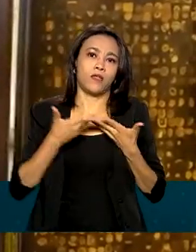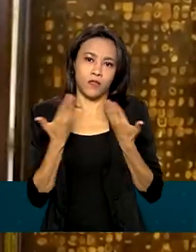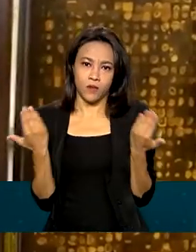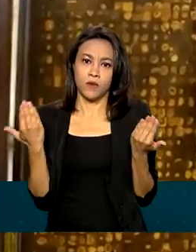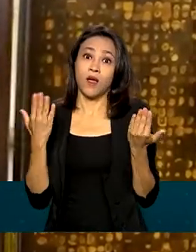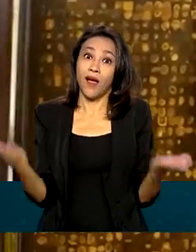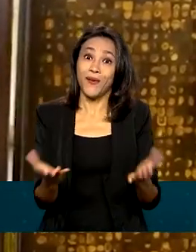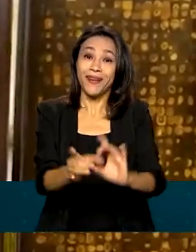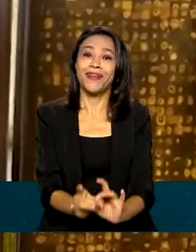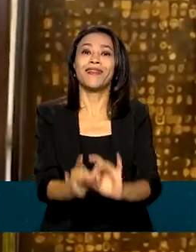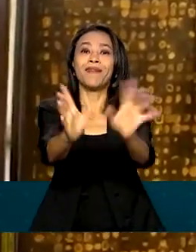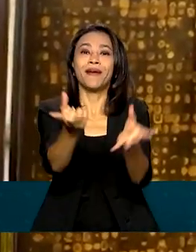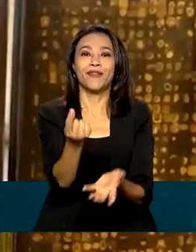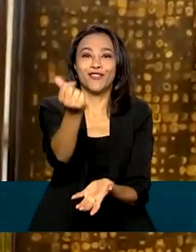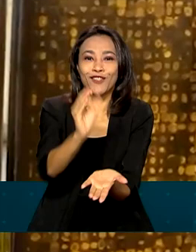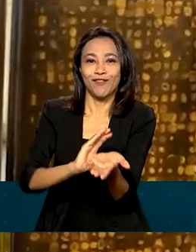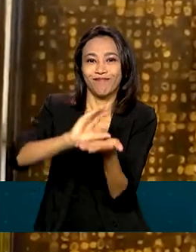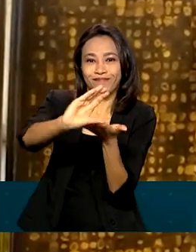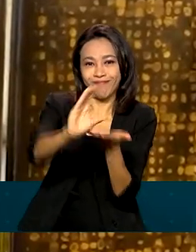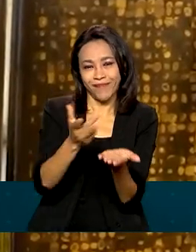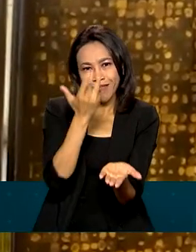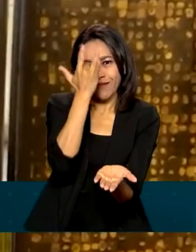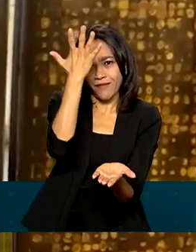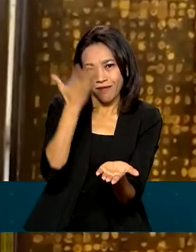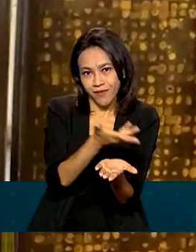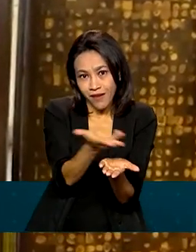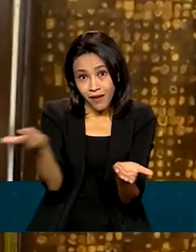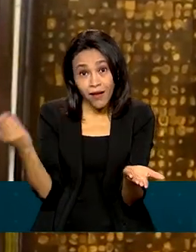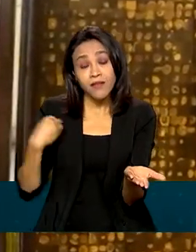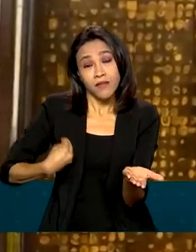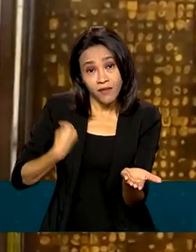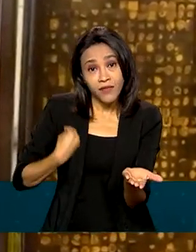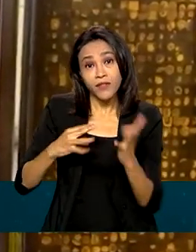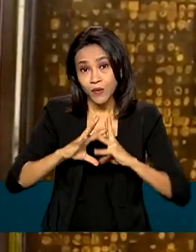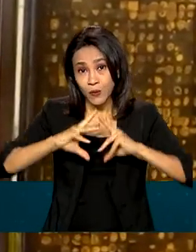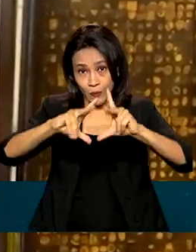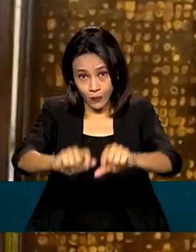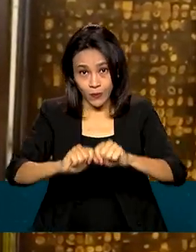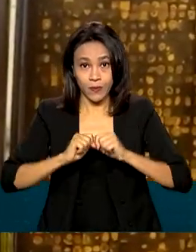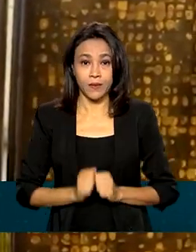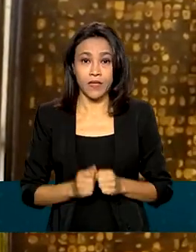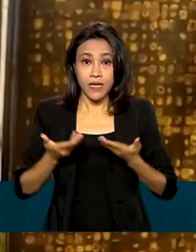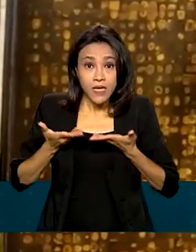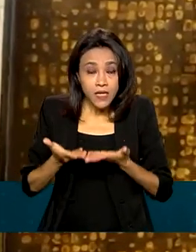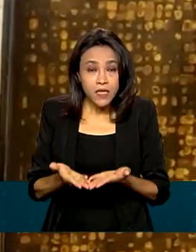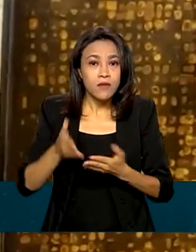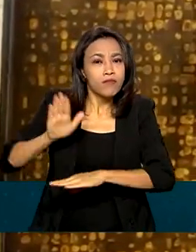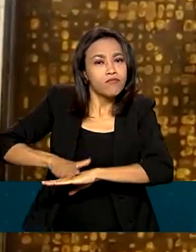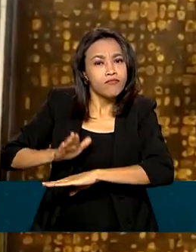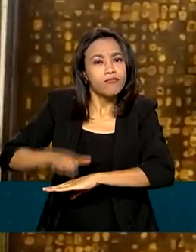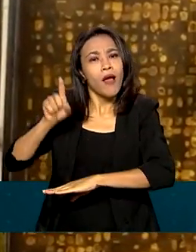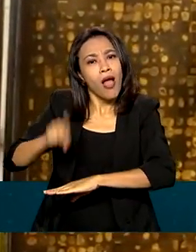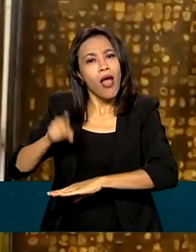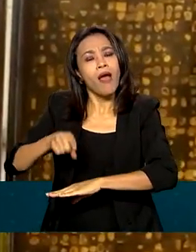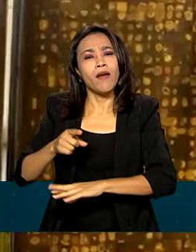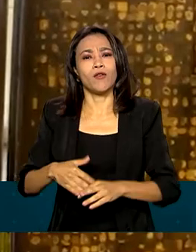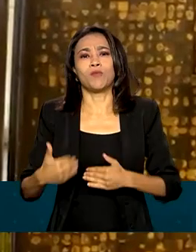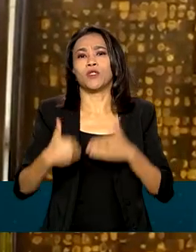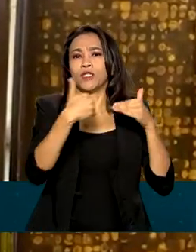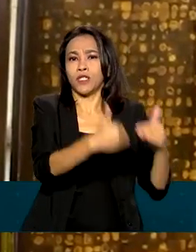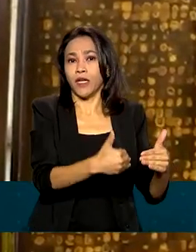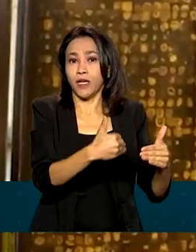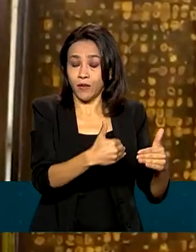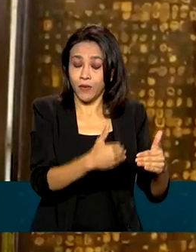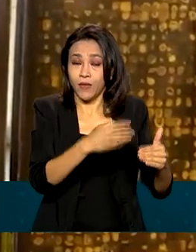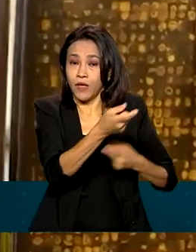para todo mundo, para facilitar e para agilizar a vida de todo mundo. Esse movimento está sendo feito pelo Ministério da Economia, mantendo